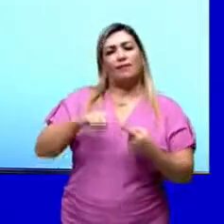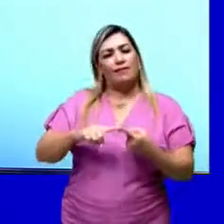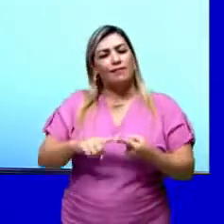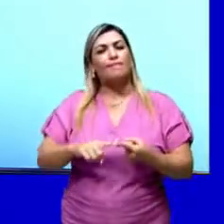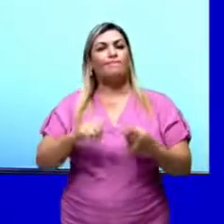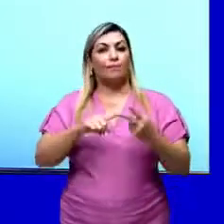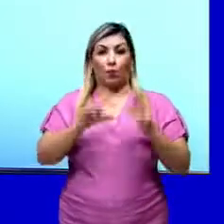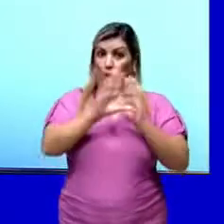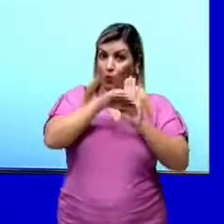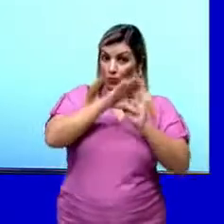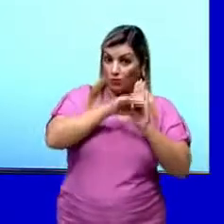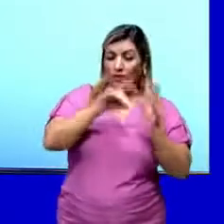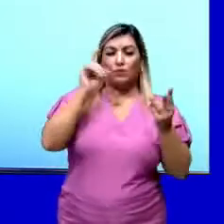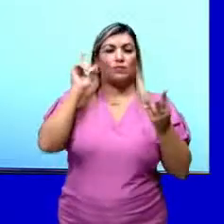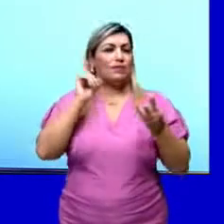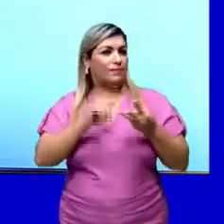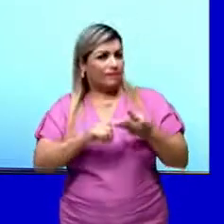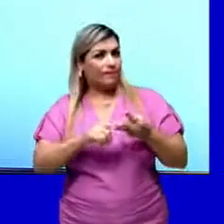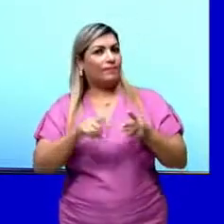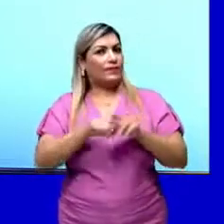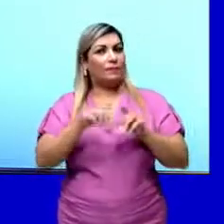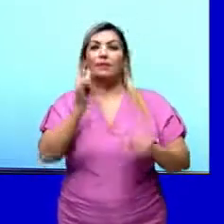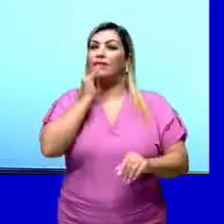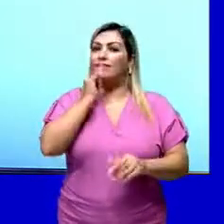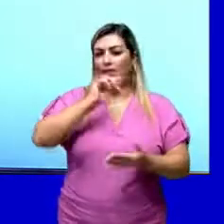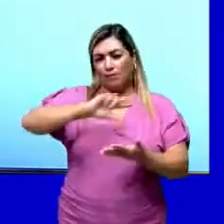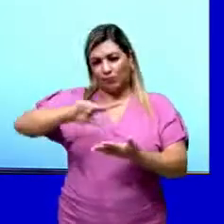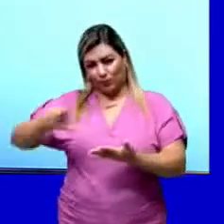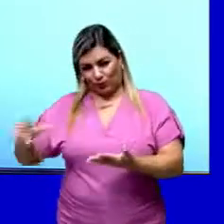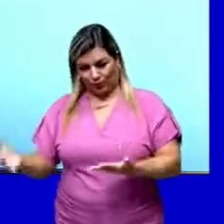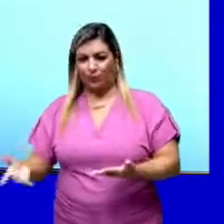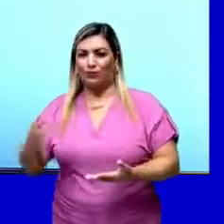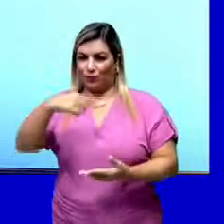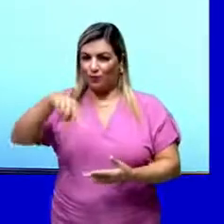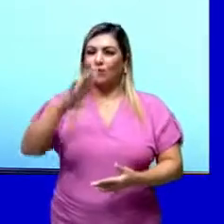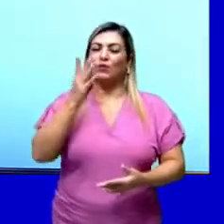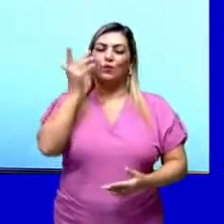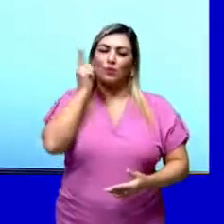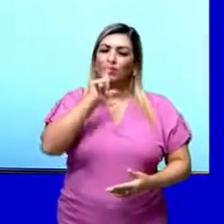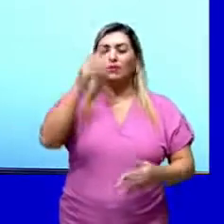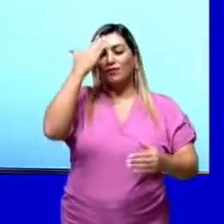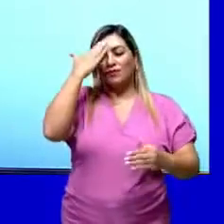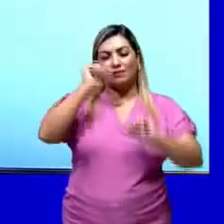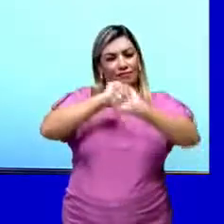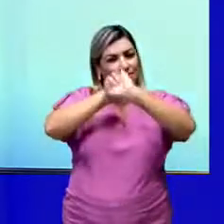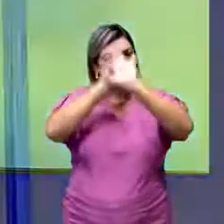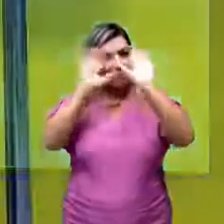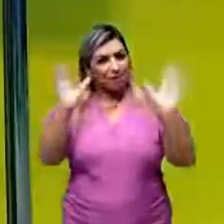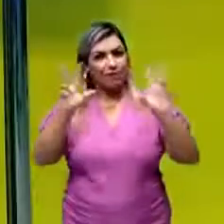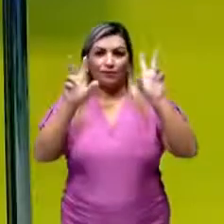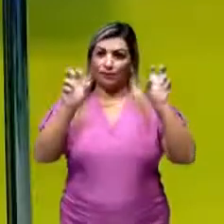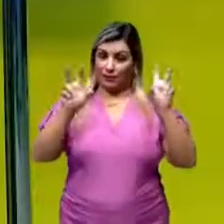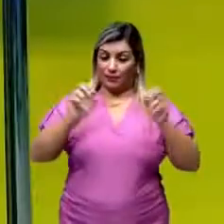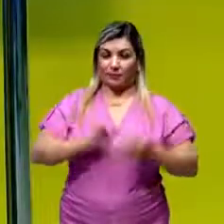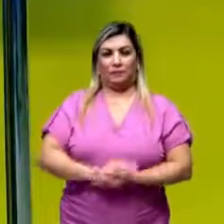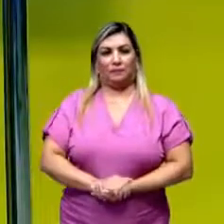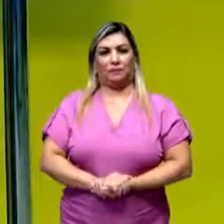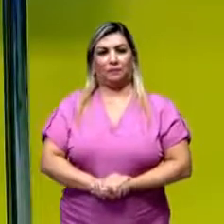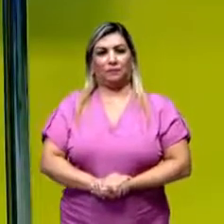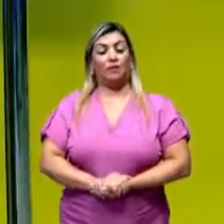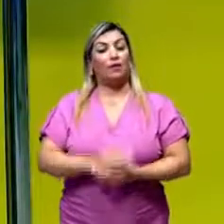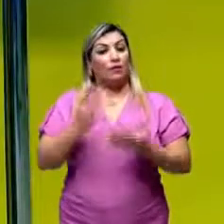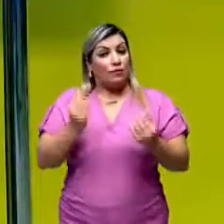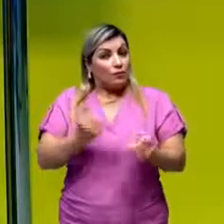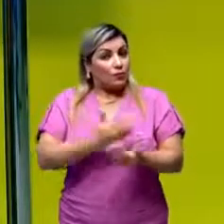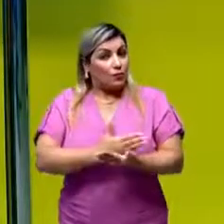conceituar essas reações e dar alguns exemplos para que vocês compreendam bem esse assunto. E